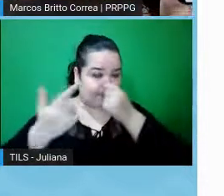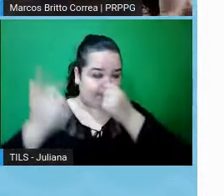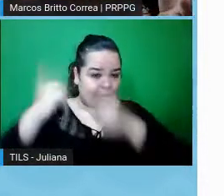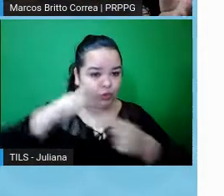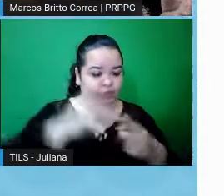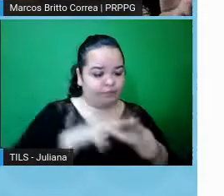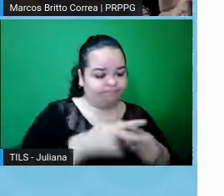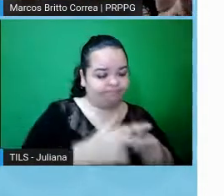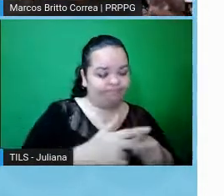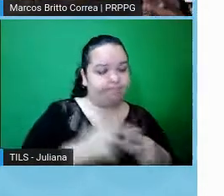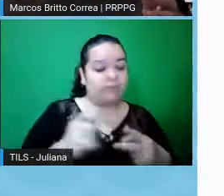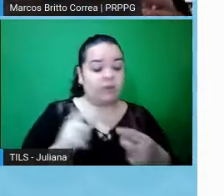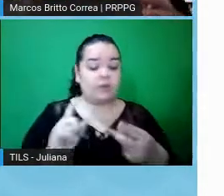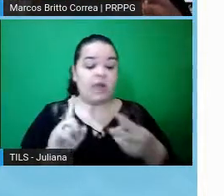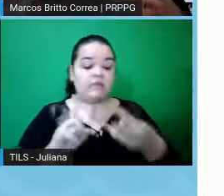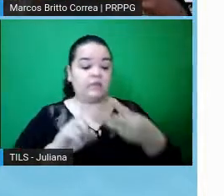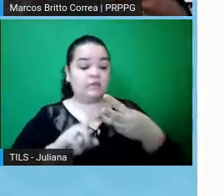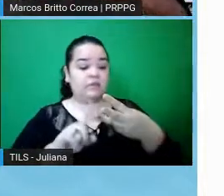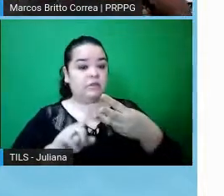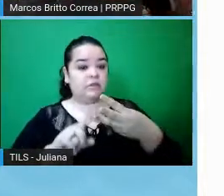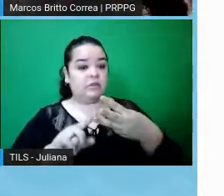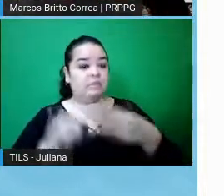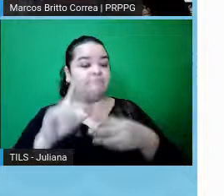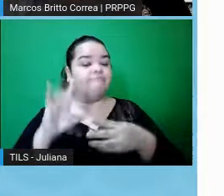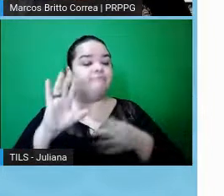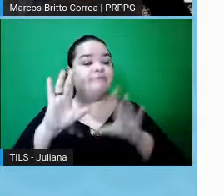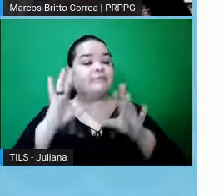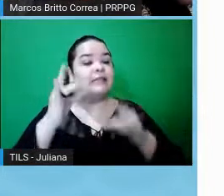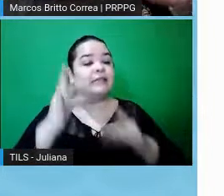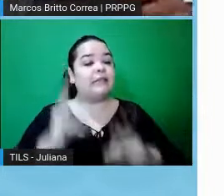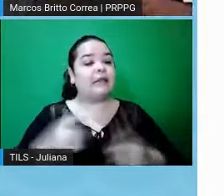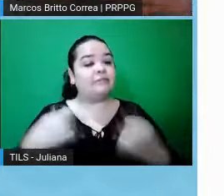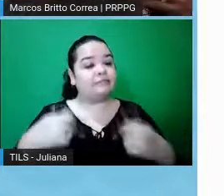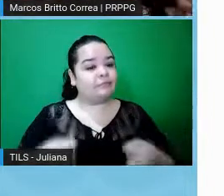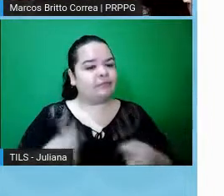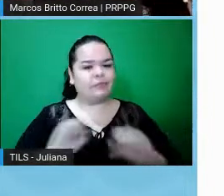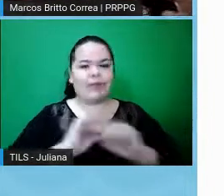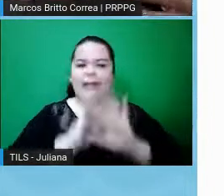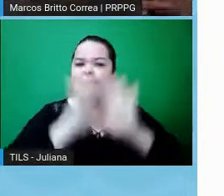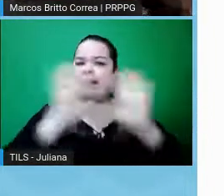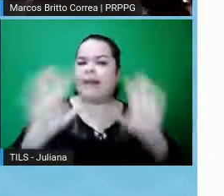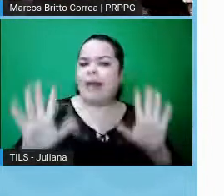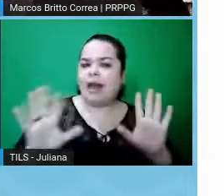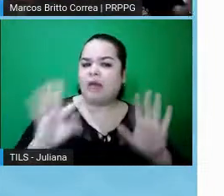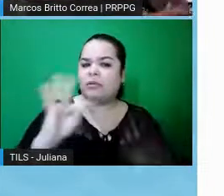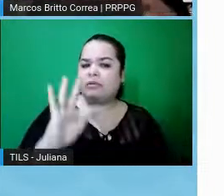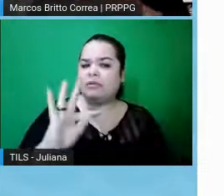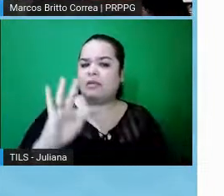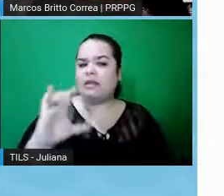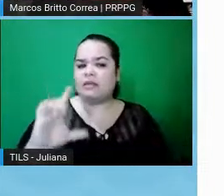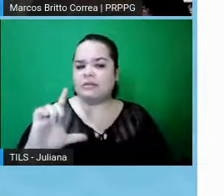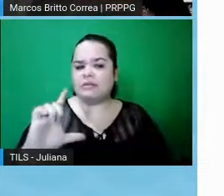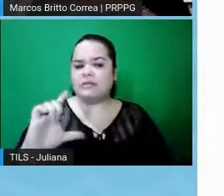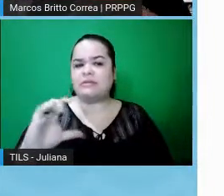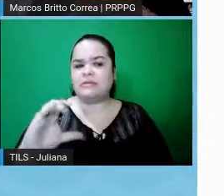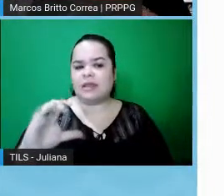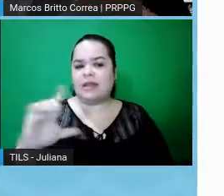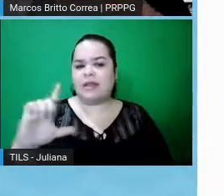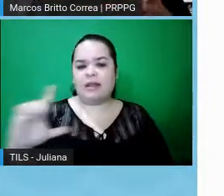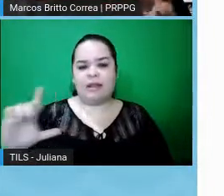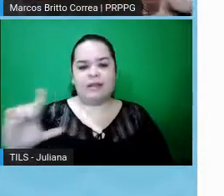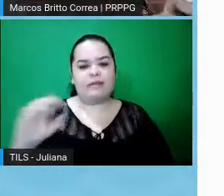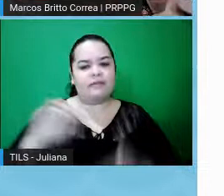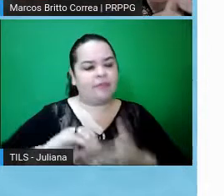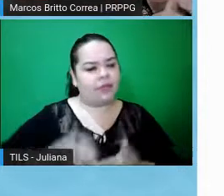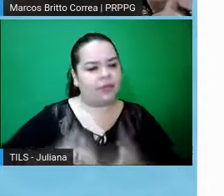maior detalhamento em algum aspecto, ou ele não está contemplando, ou o termo de consentimento não está apropriado, enfim, são várias as possibilidades, o